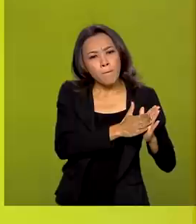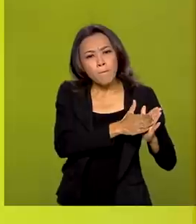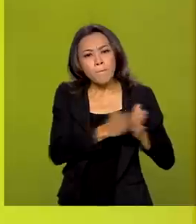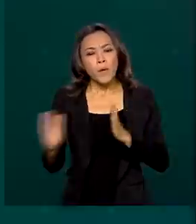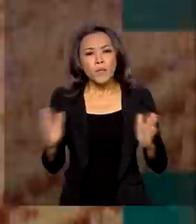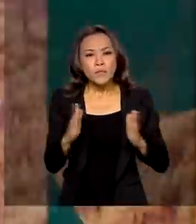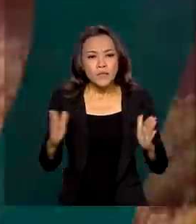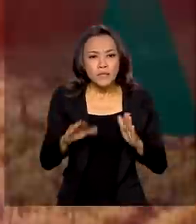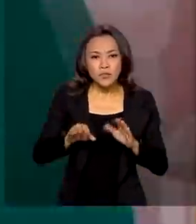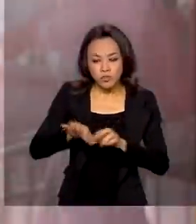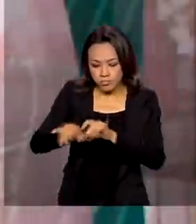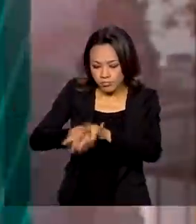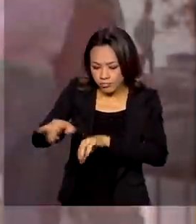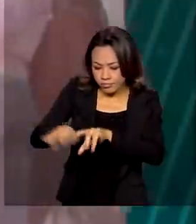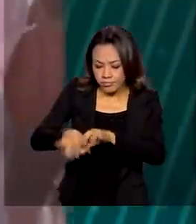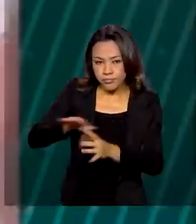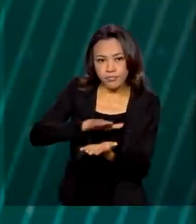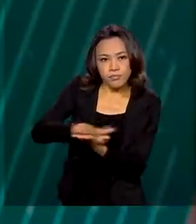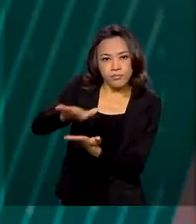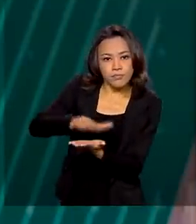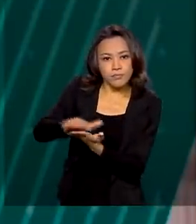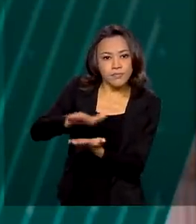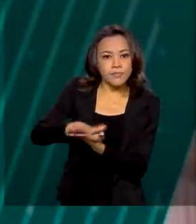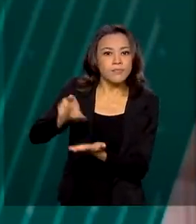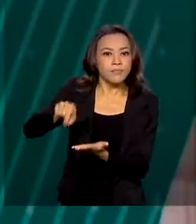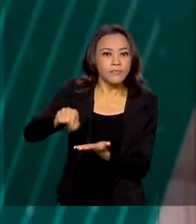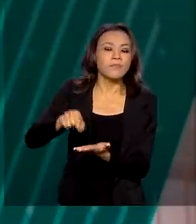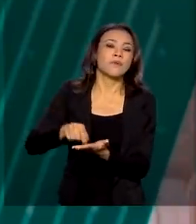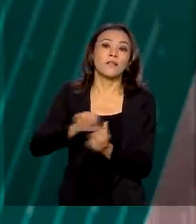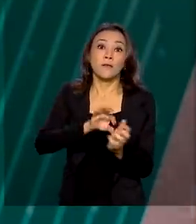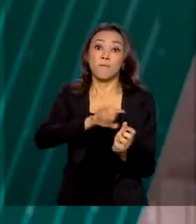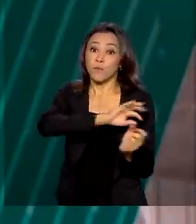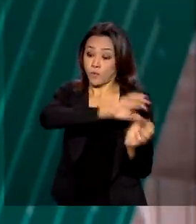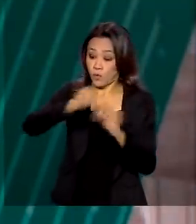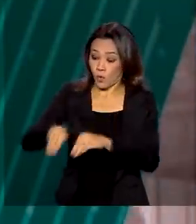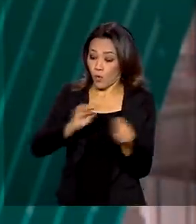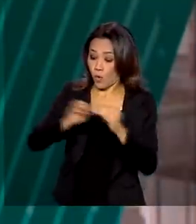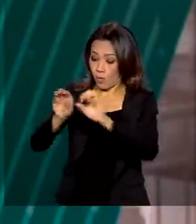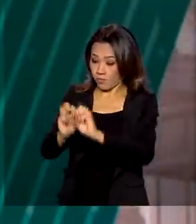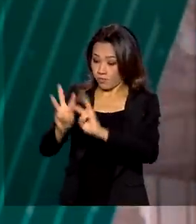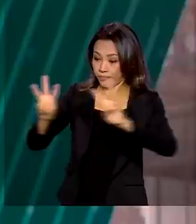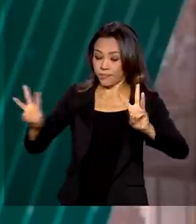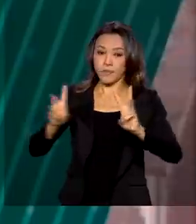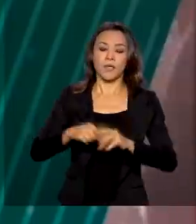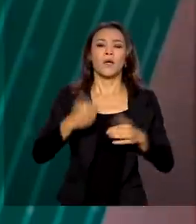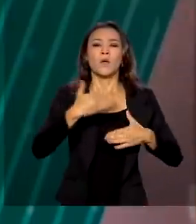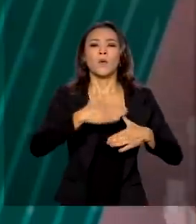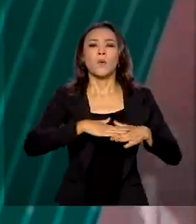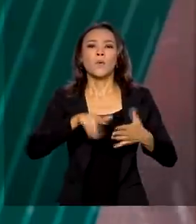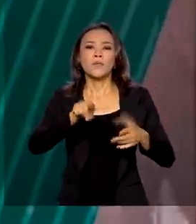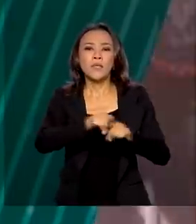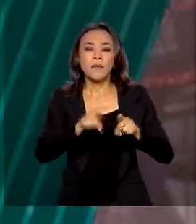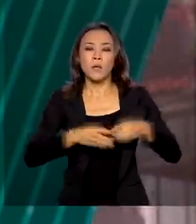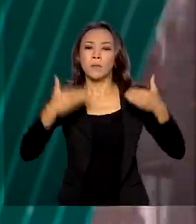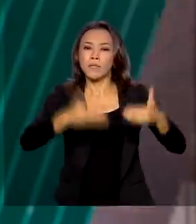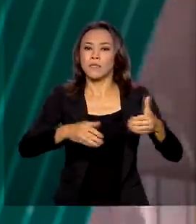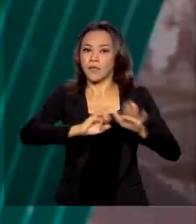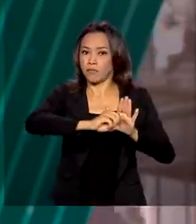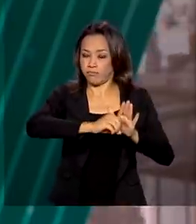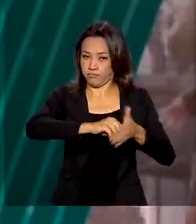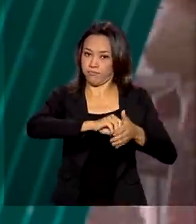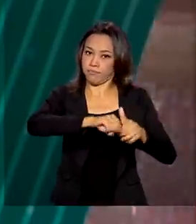agronegócio segue a todo vapor. Segundo um estudo apresentado pelo Ministério da Agricultura em parceria com o Ministério das